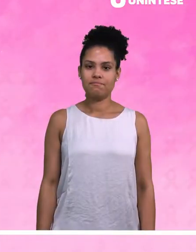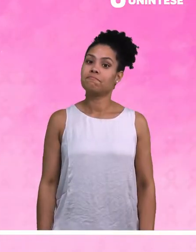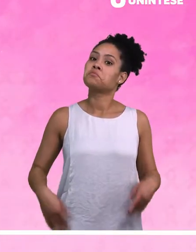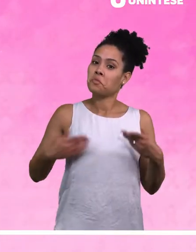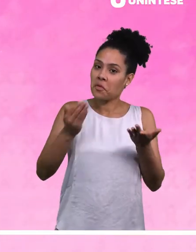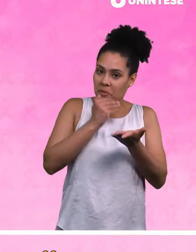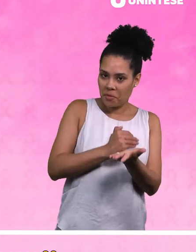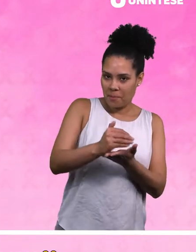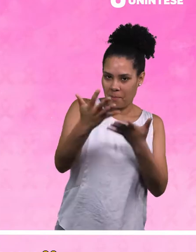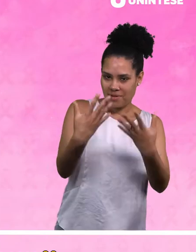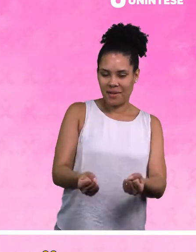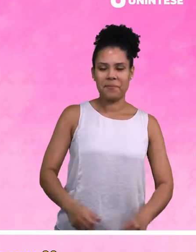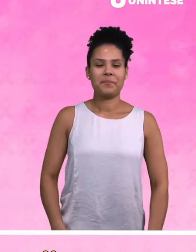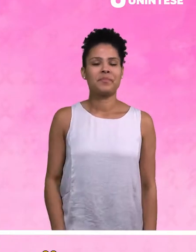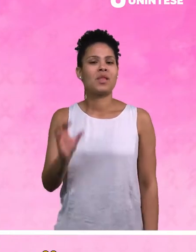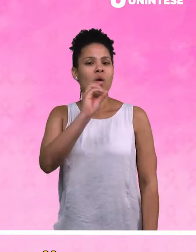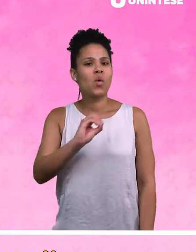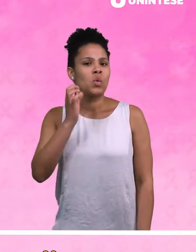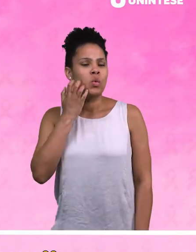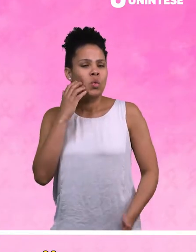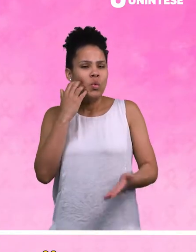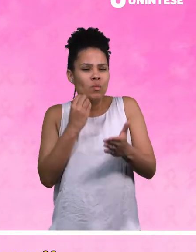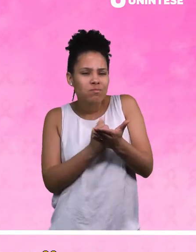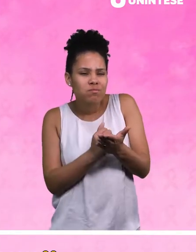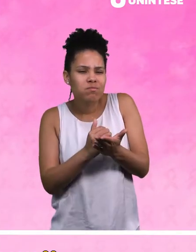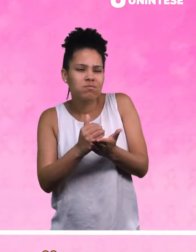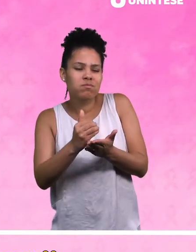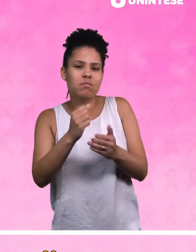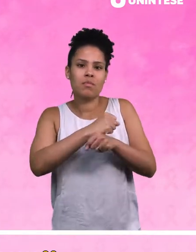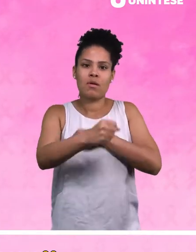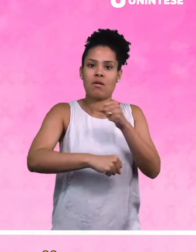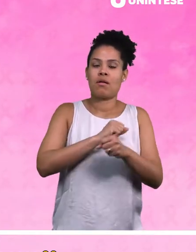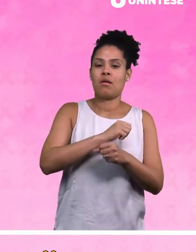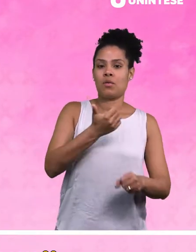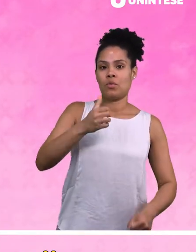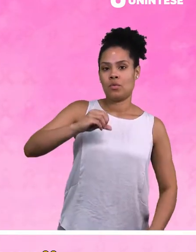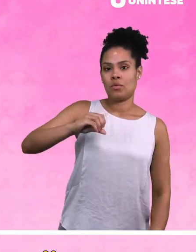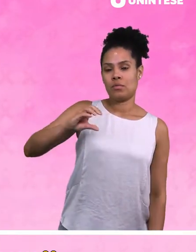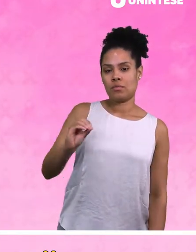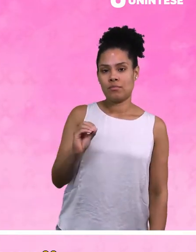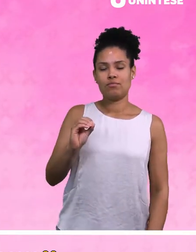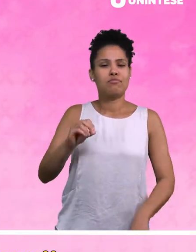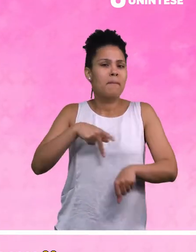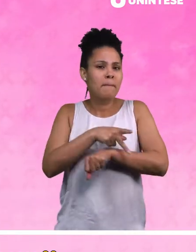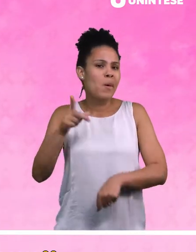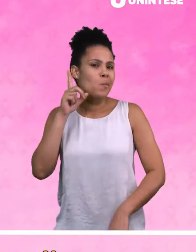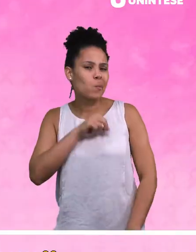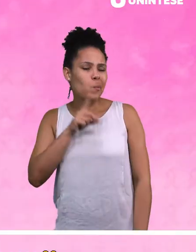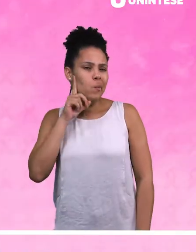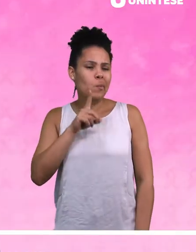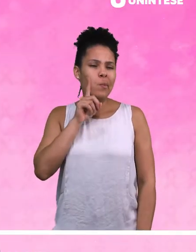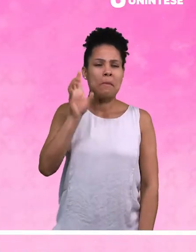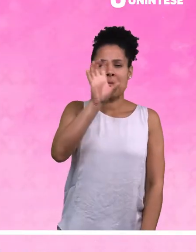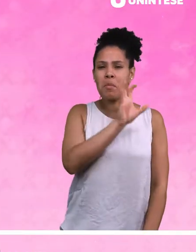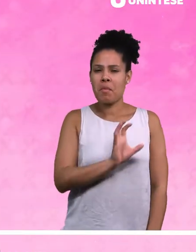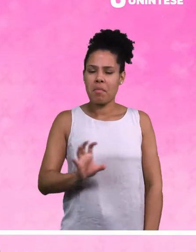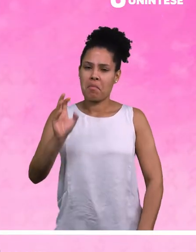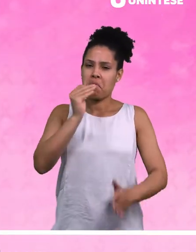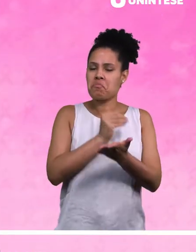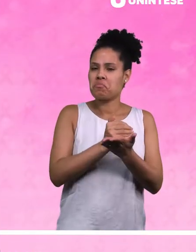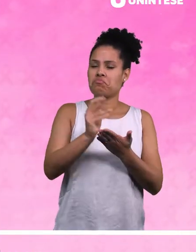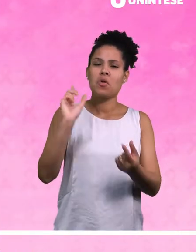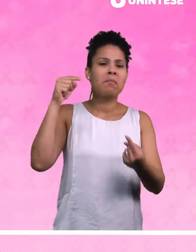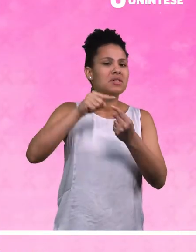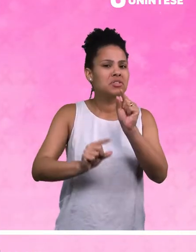Bom, lá. O Outubro Rosa surgiu no início dos anos 90 em algumas localidades dos Estados Unidos. O objetivo